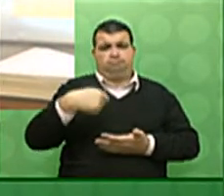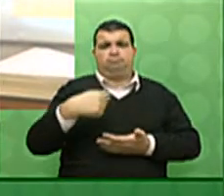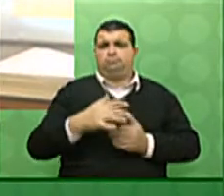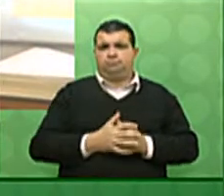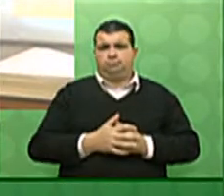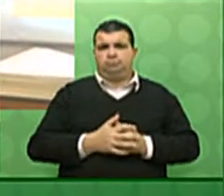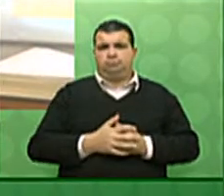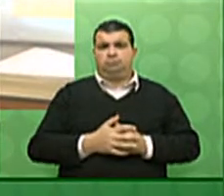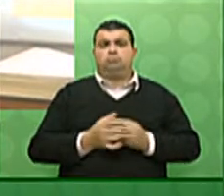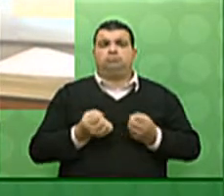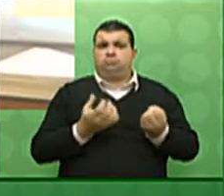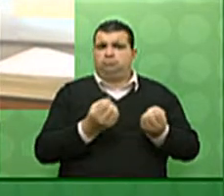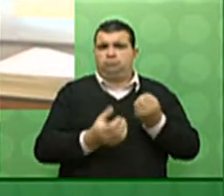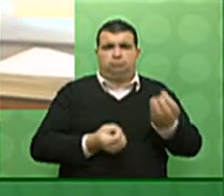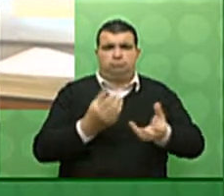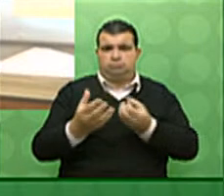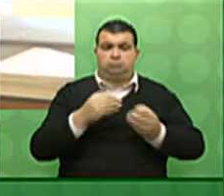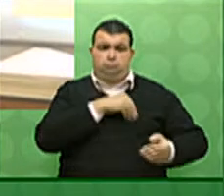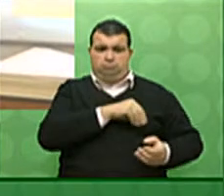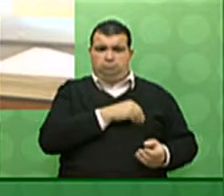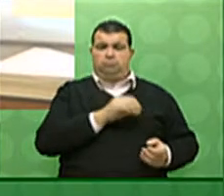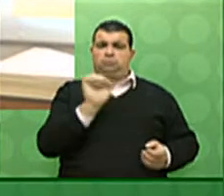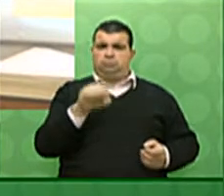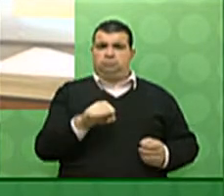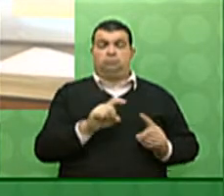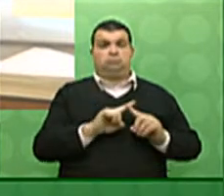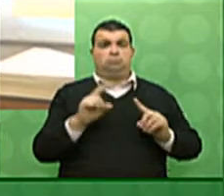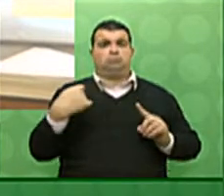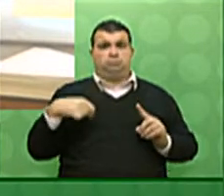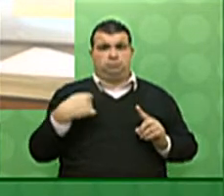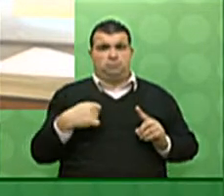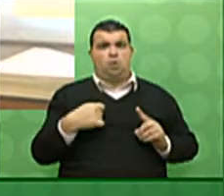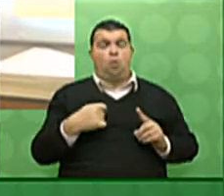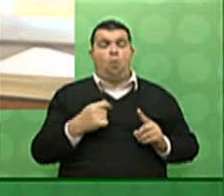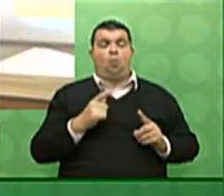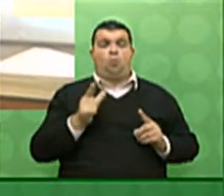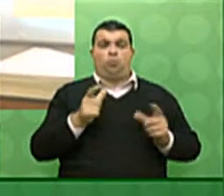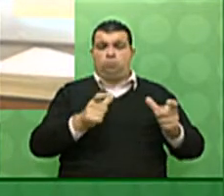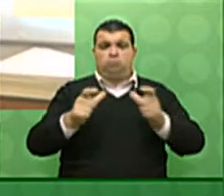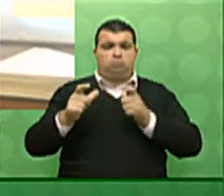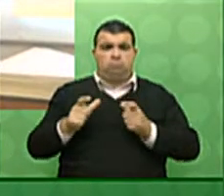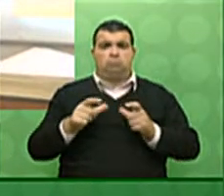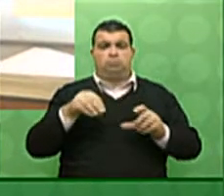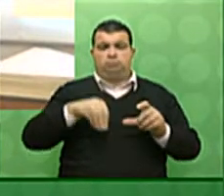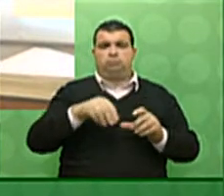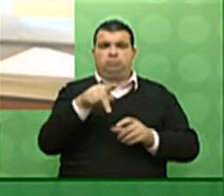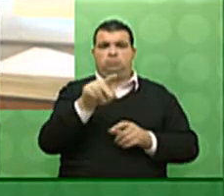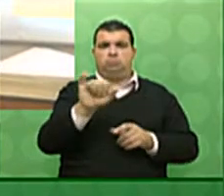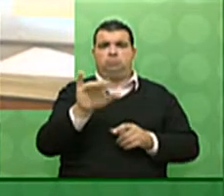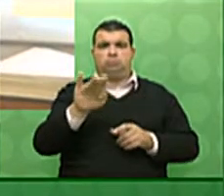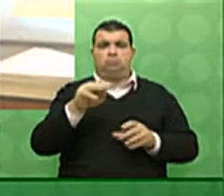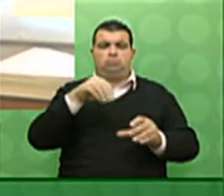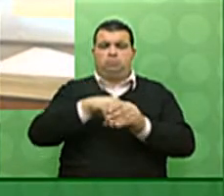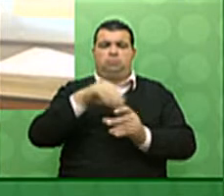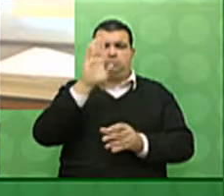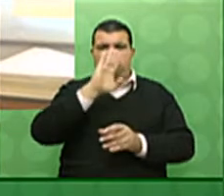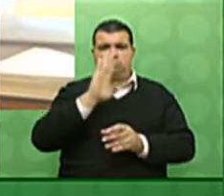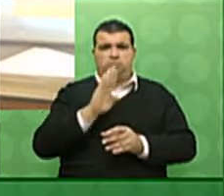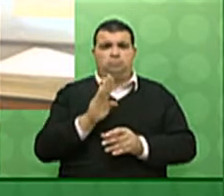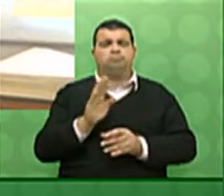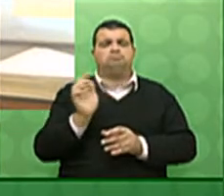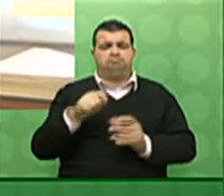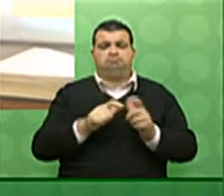Gerar emprego, sim, mas temos que aumentar o poder real de compra do mercado interno para dar vazão ao que produzimos nas